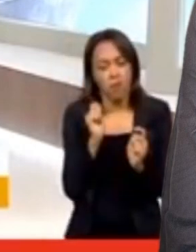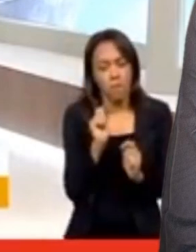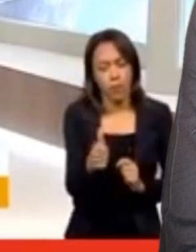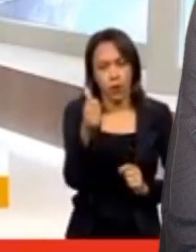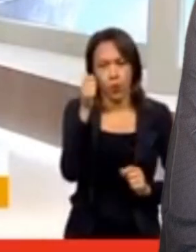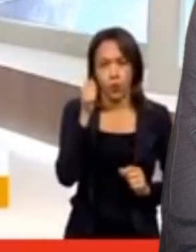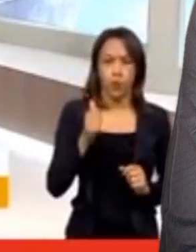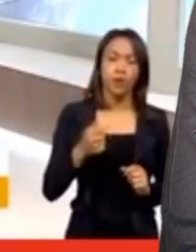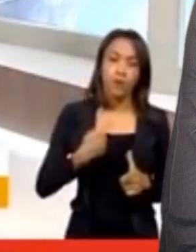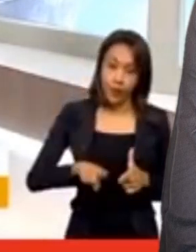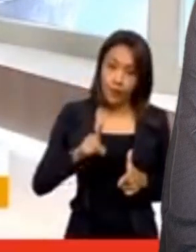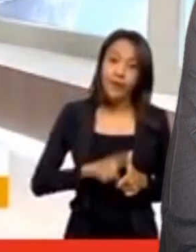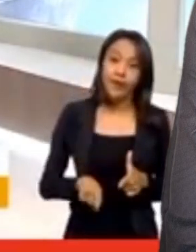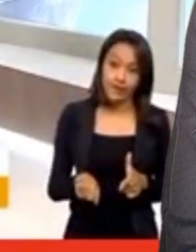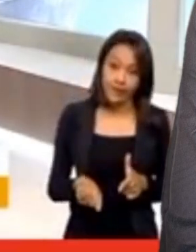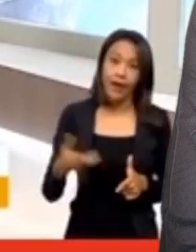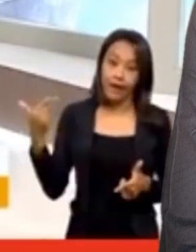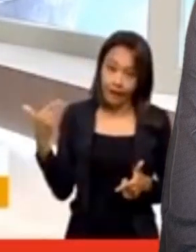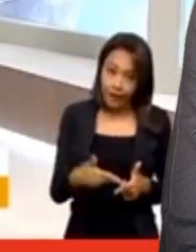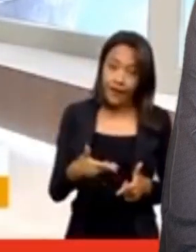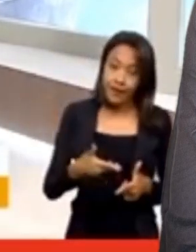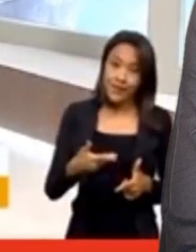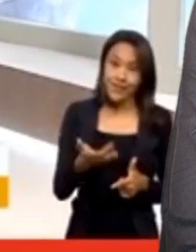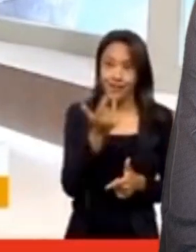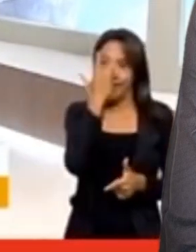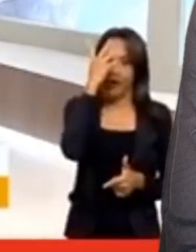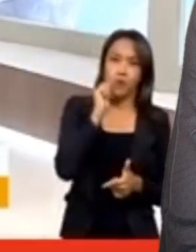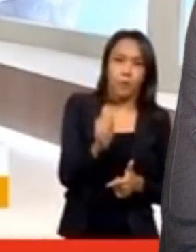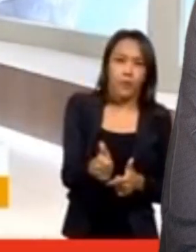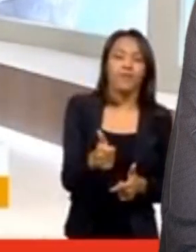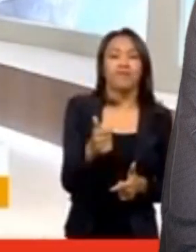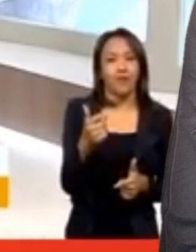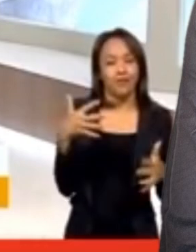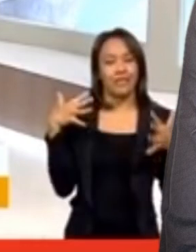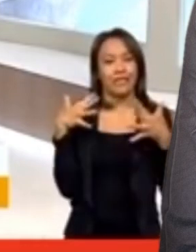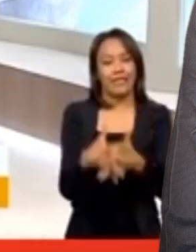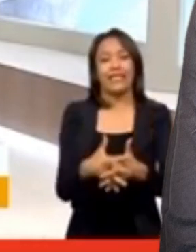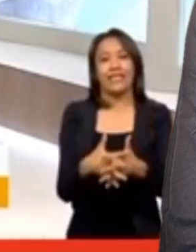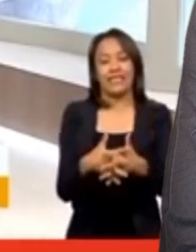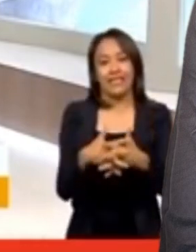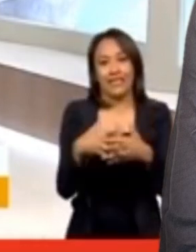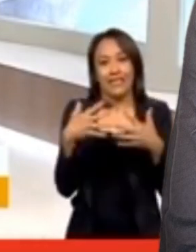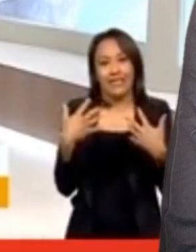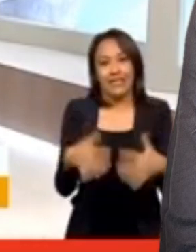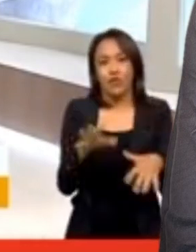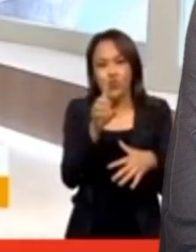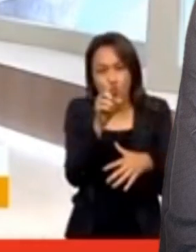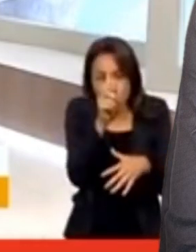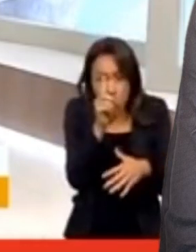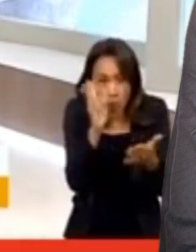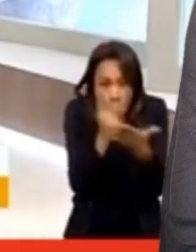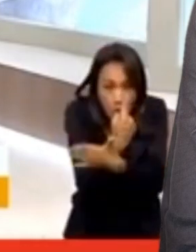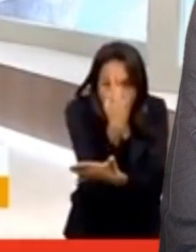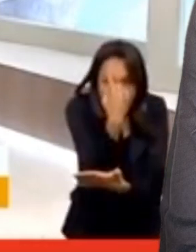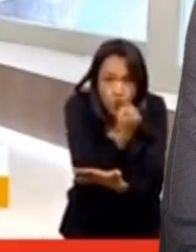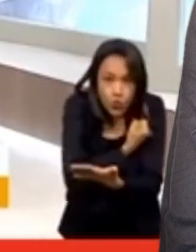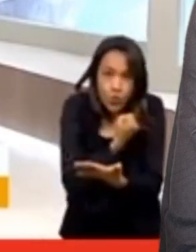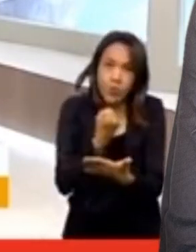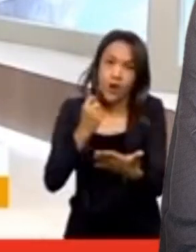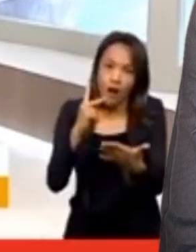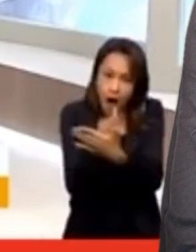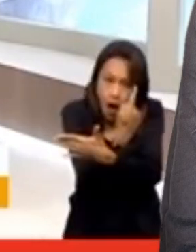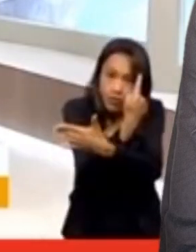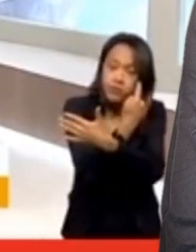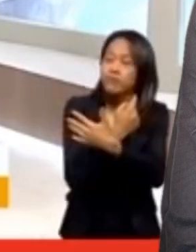O problema é que essa mesma praticidade pode causar imprevistos. Basta um dígitozinho errado ou um segundo de